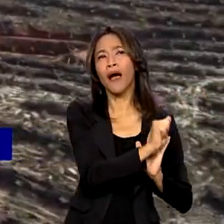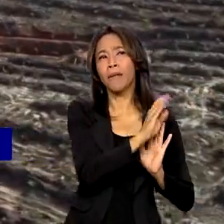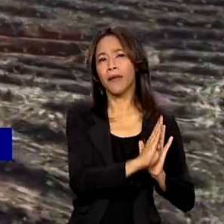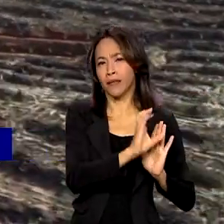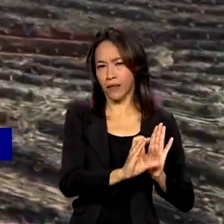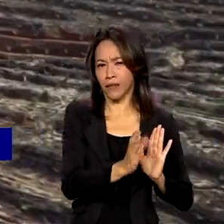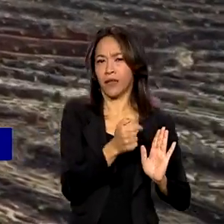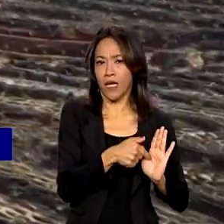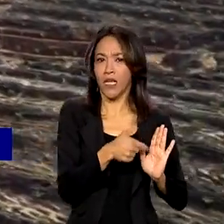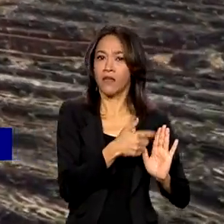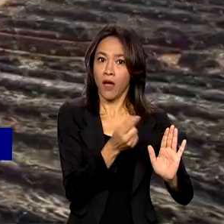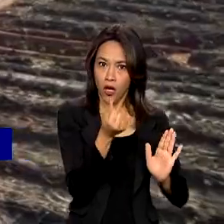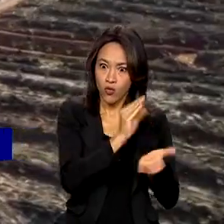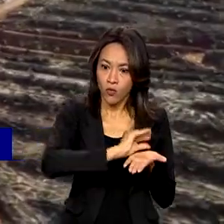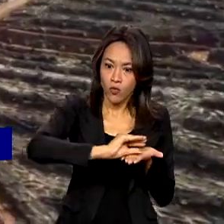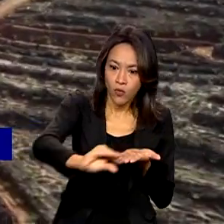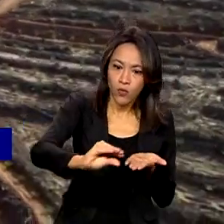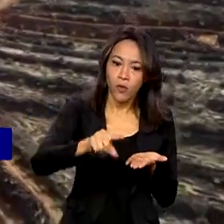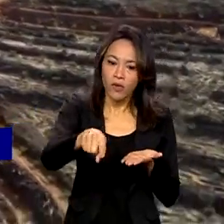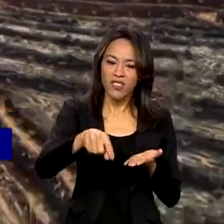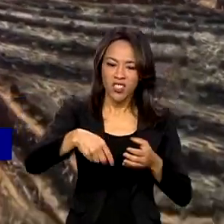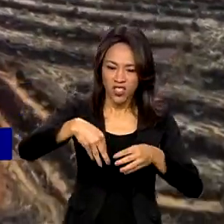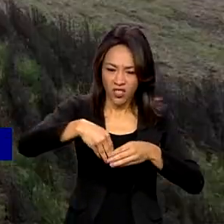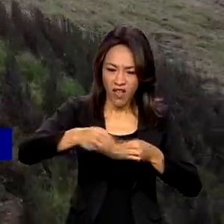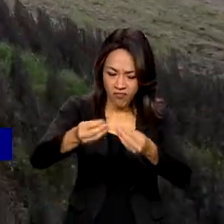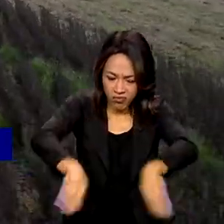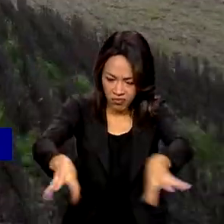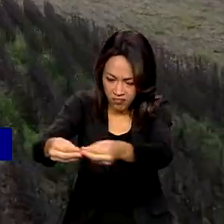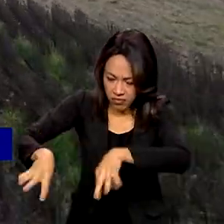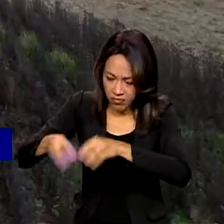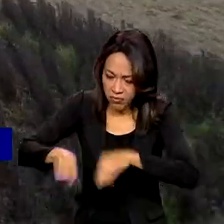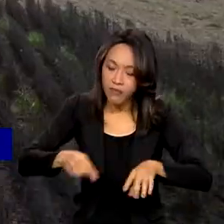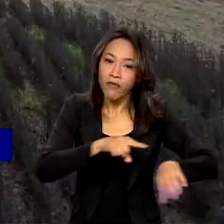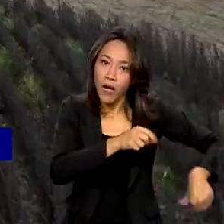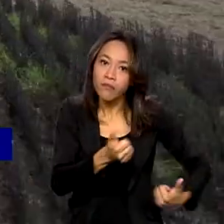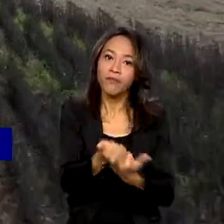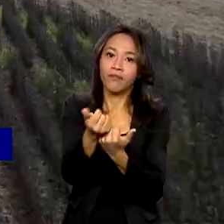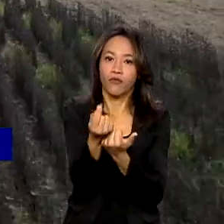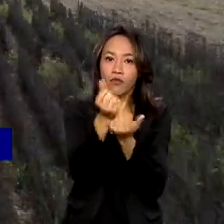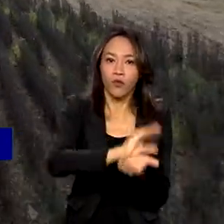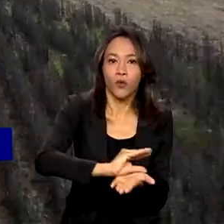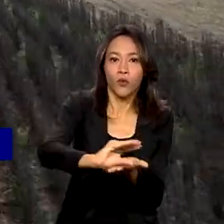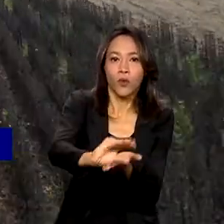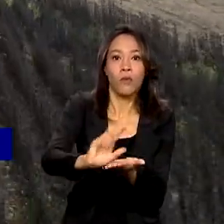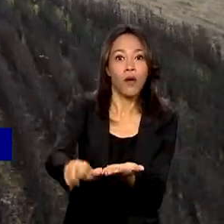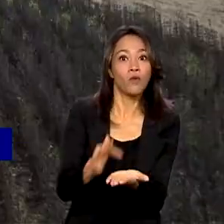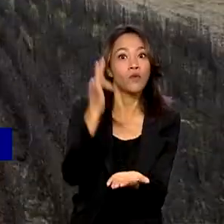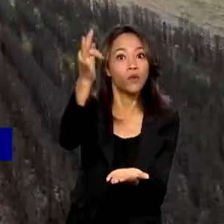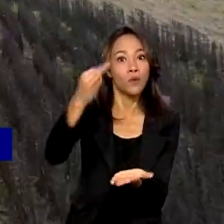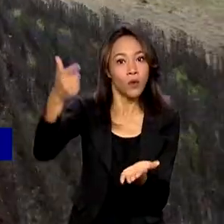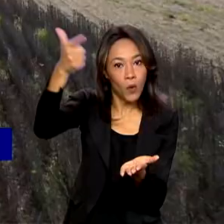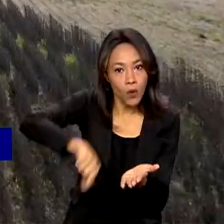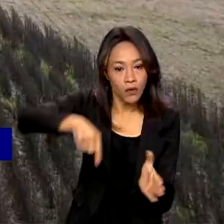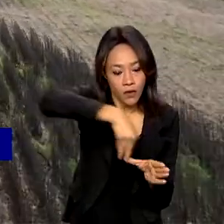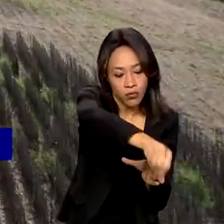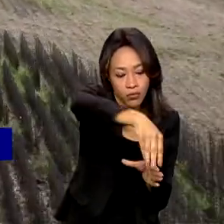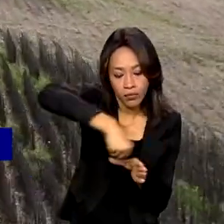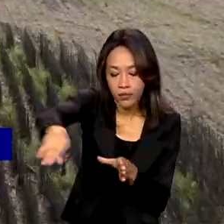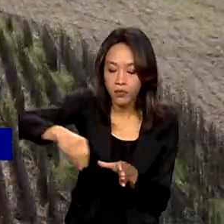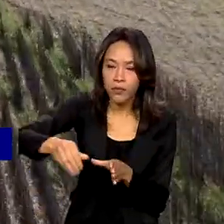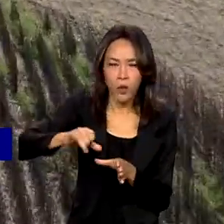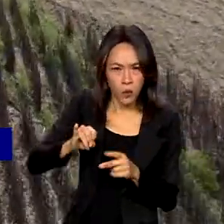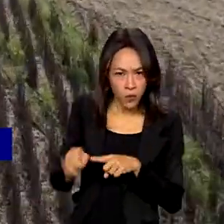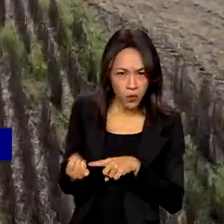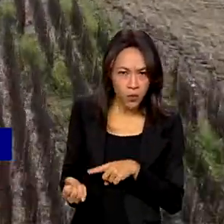vai financiar a recuperação de pastagens degradadas, com foco na sua conversão para a produção agrícola, com taxas de